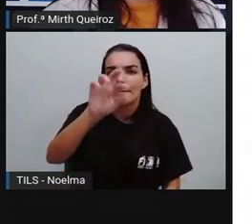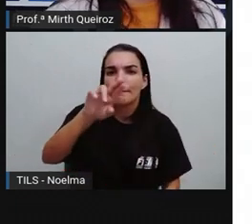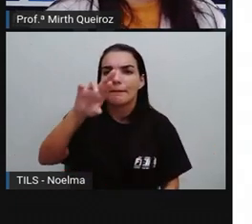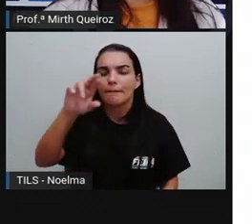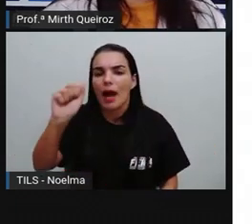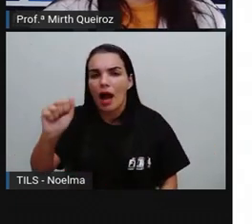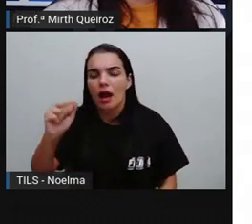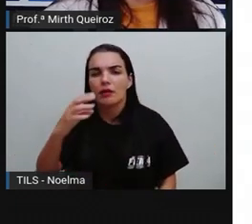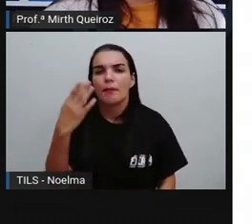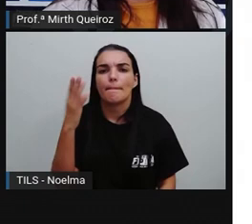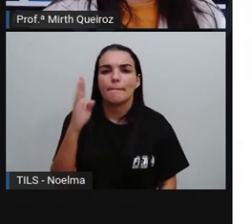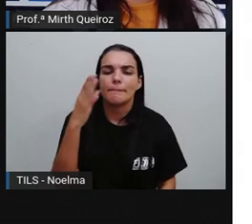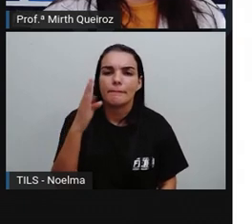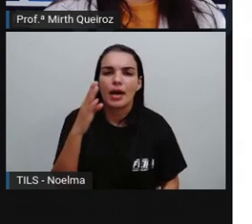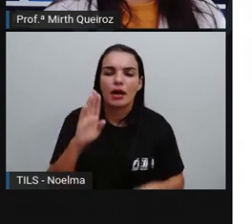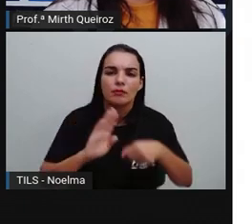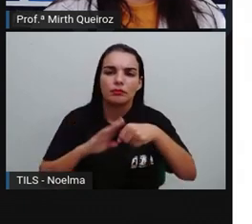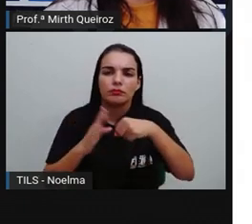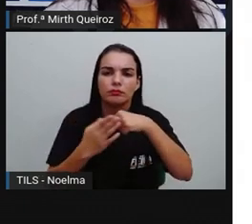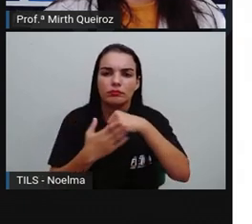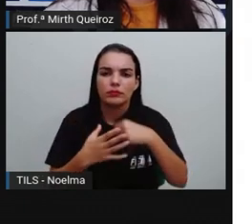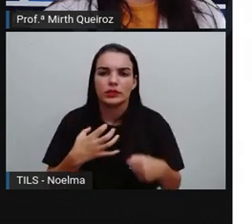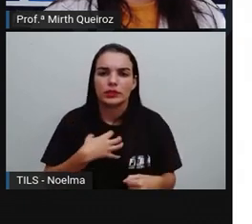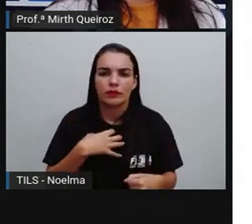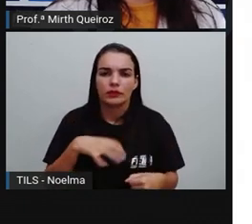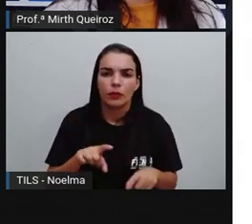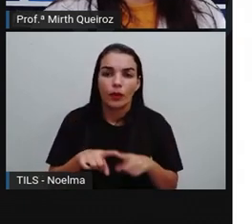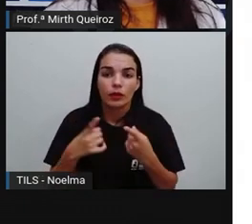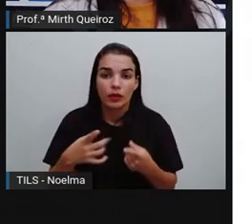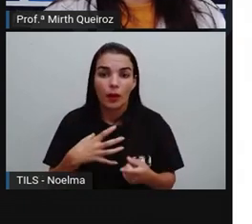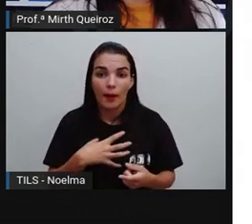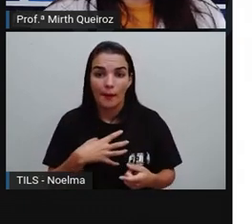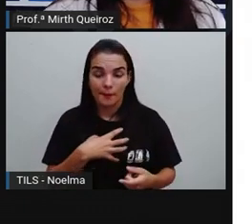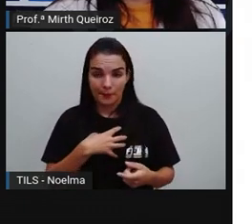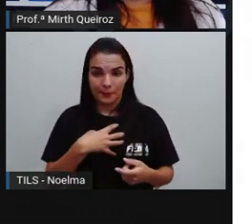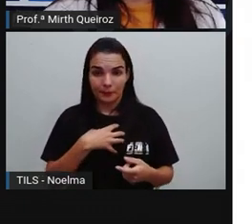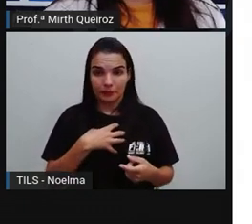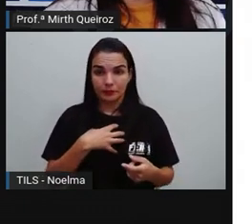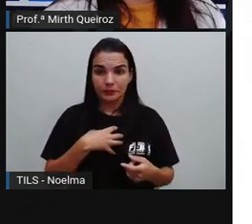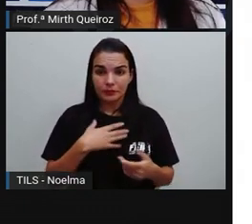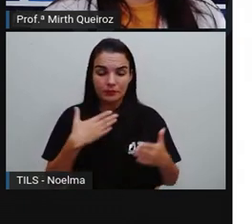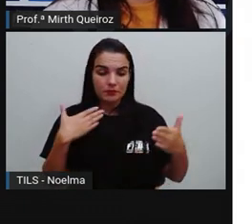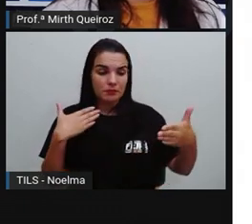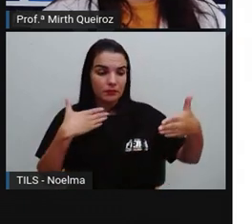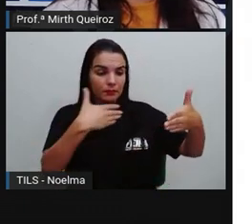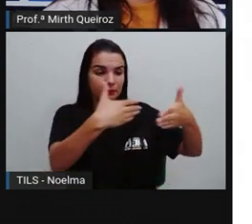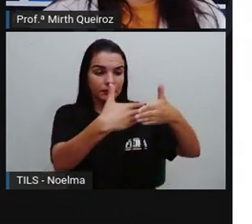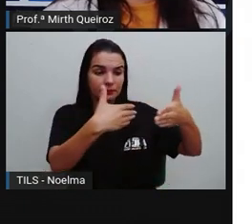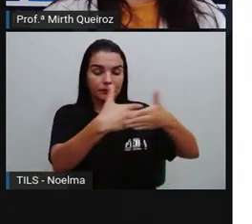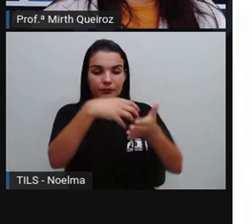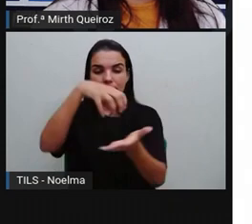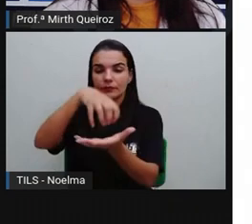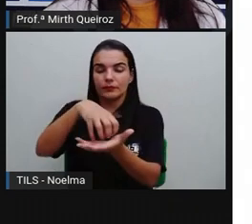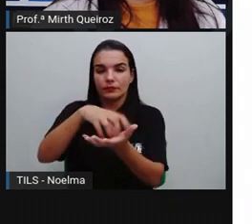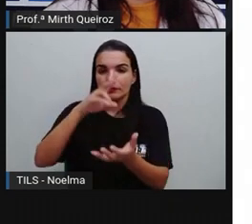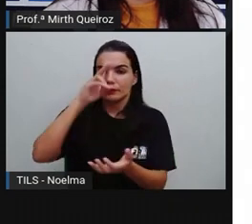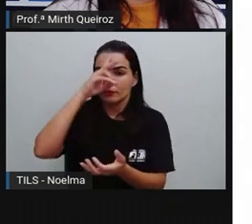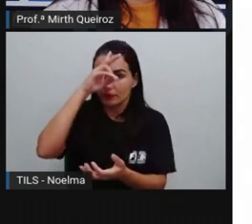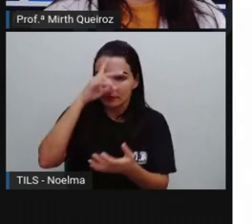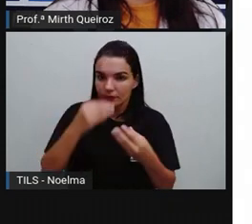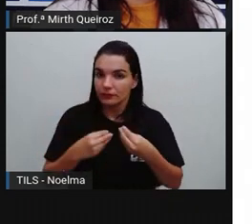ali, contudo, a Baía de Todos os Santos, de frente para o centro histórico, oferecia a